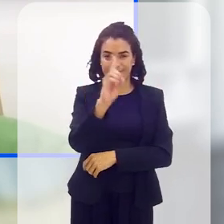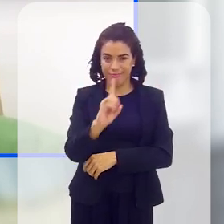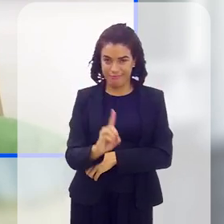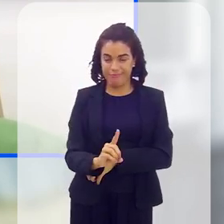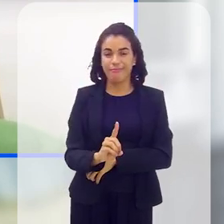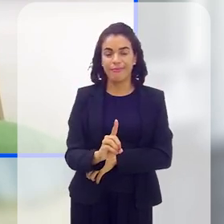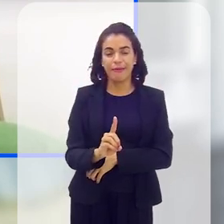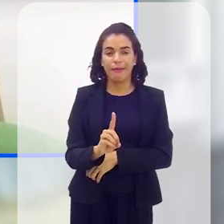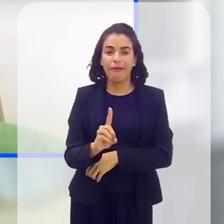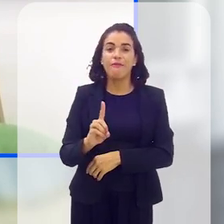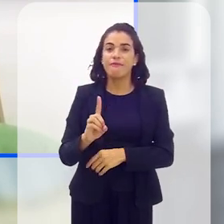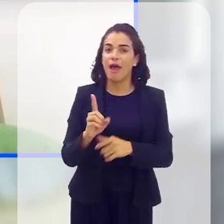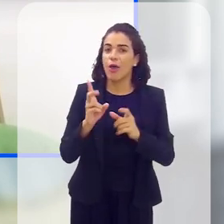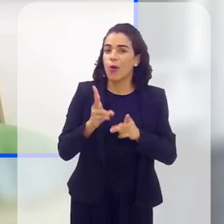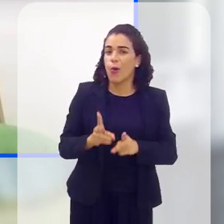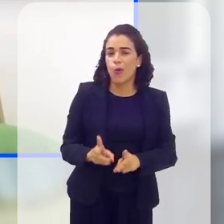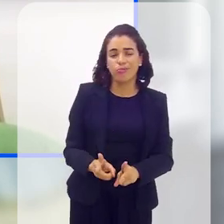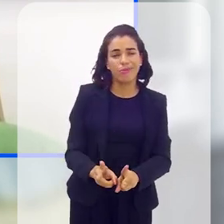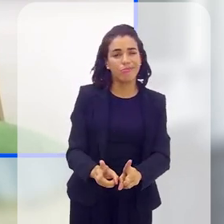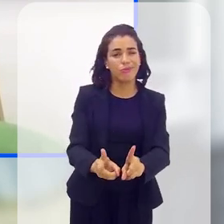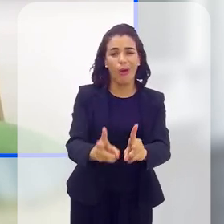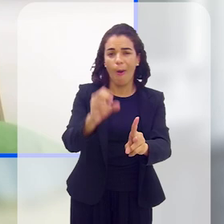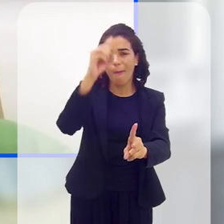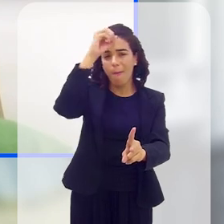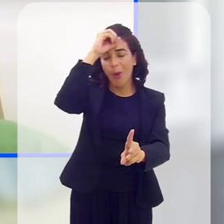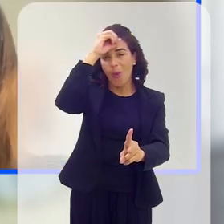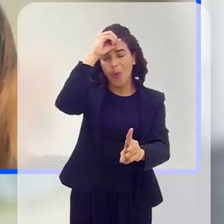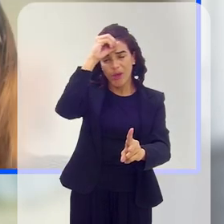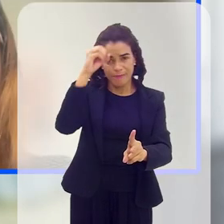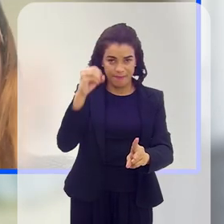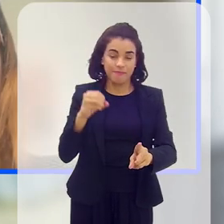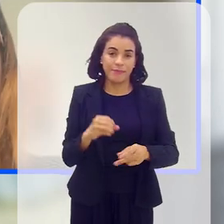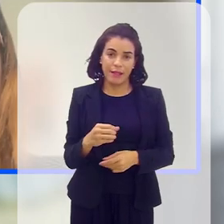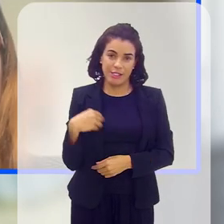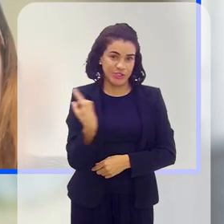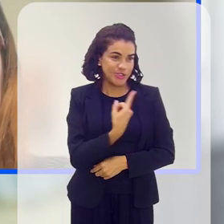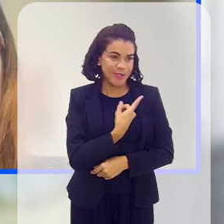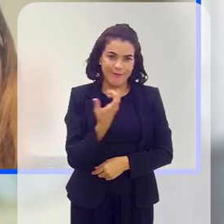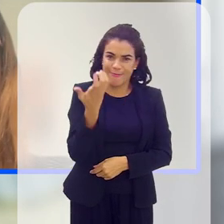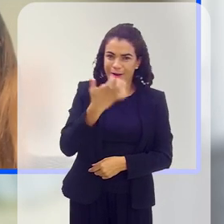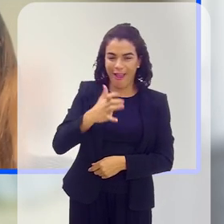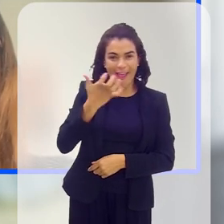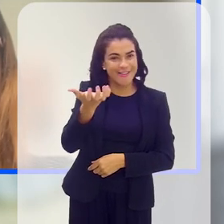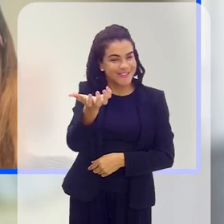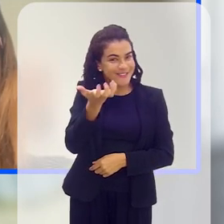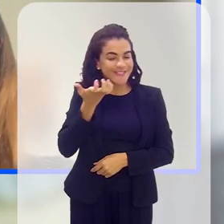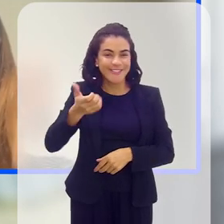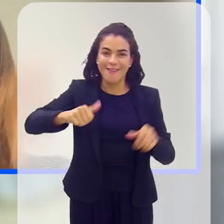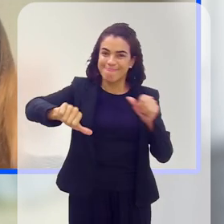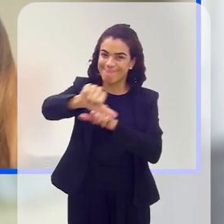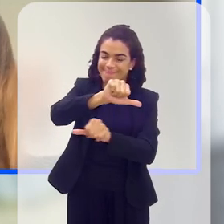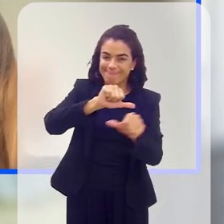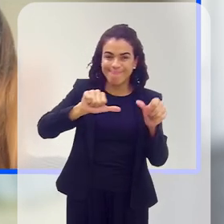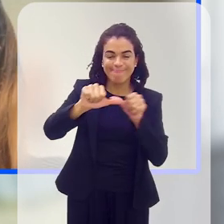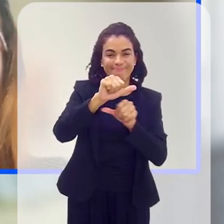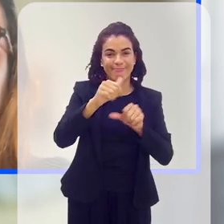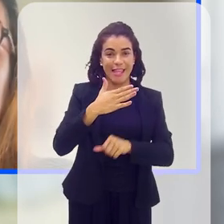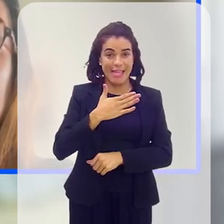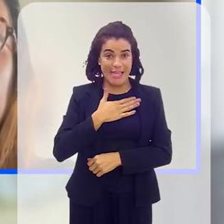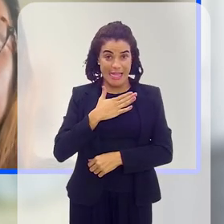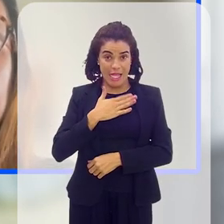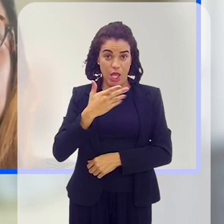ainda vai ficar por muitos anos sendo desconhecido. E o que a gente não quer. É que a gente quer... Eu